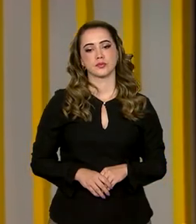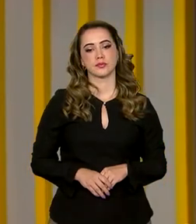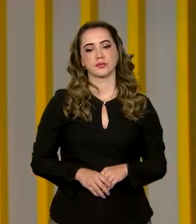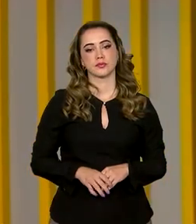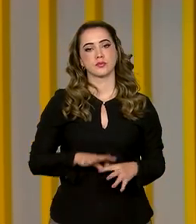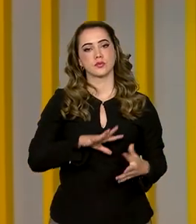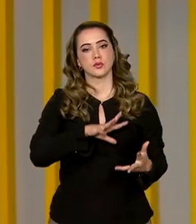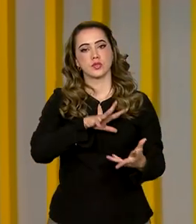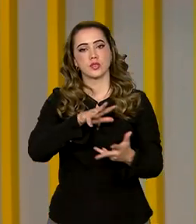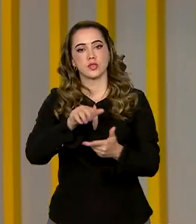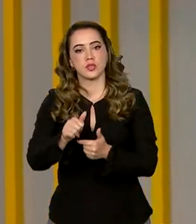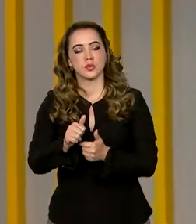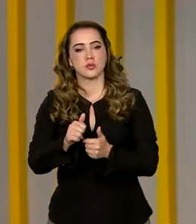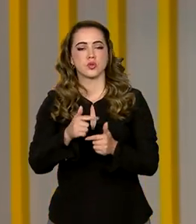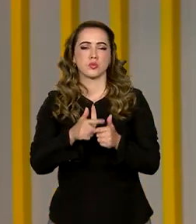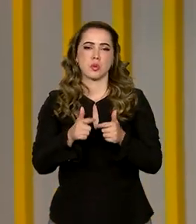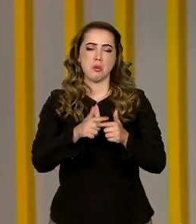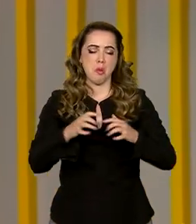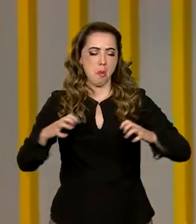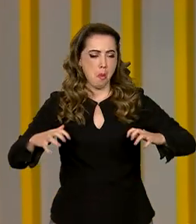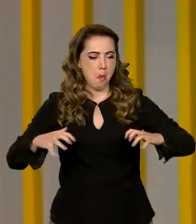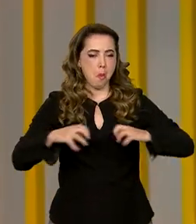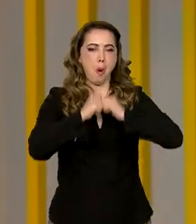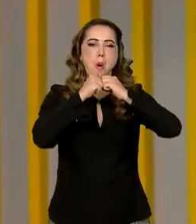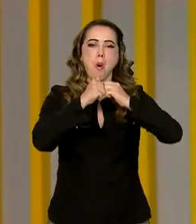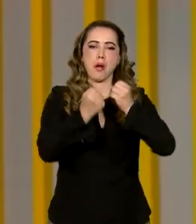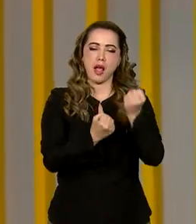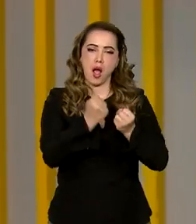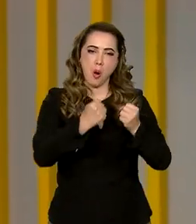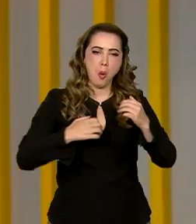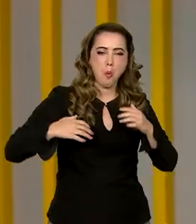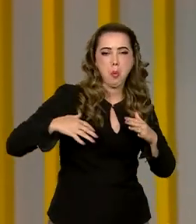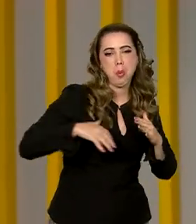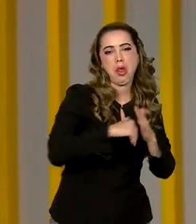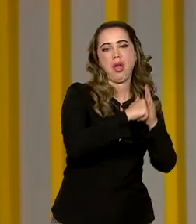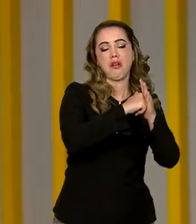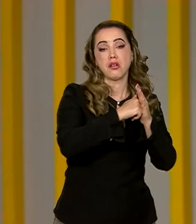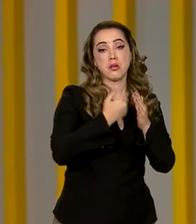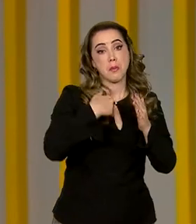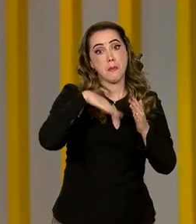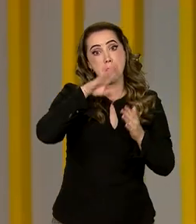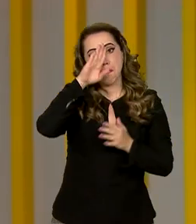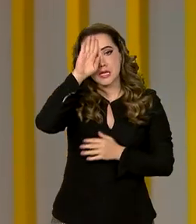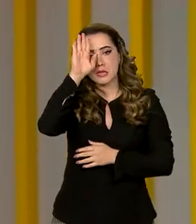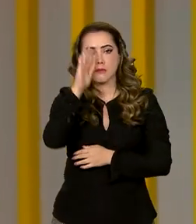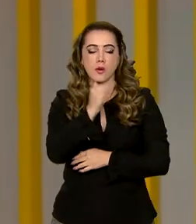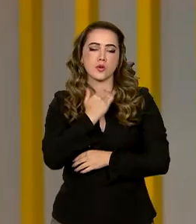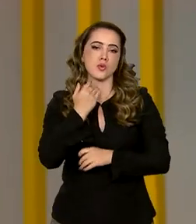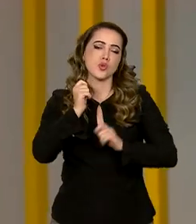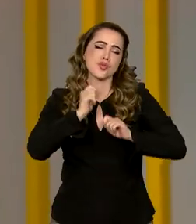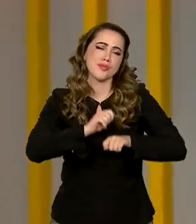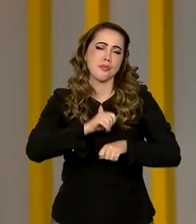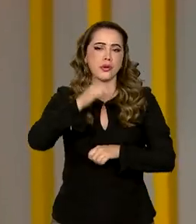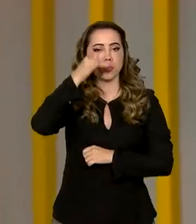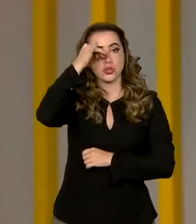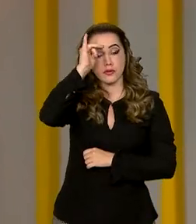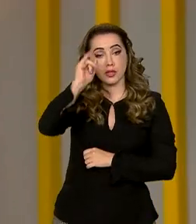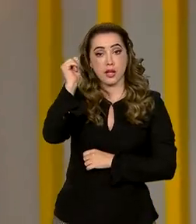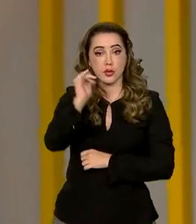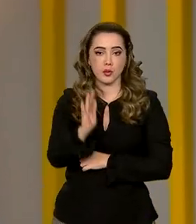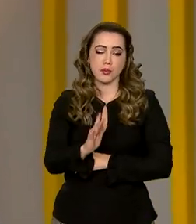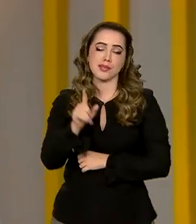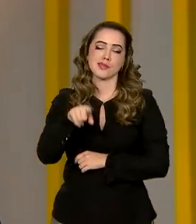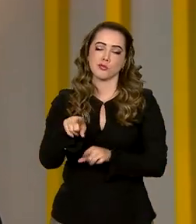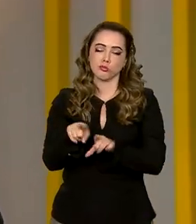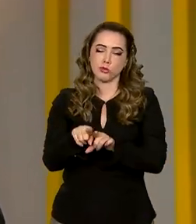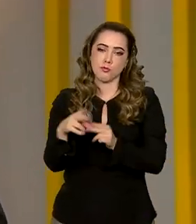No mundo todo, os acidentes de trânsito estão entre as principais causas de mortes que poderiam ser evitadas. No Brasil, não